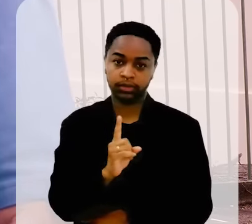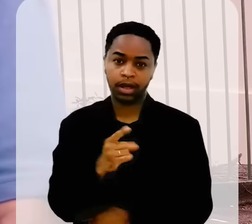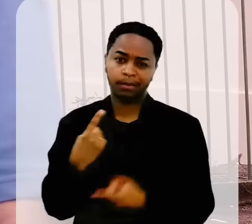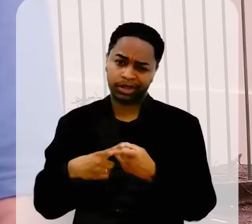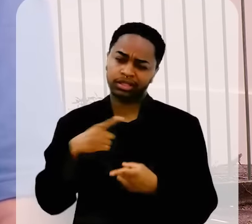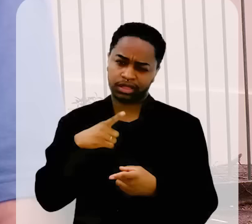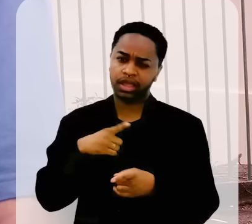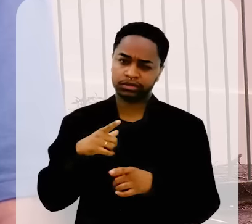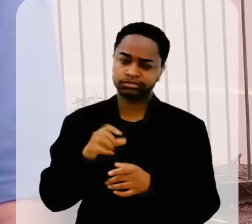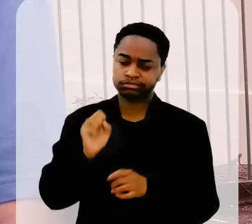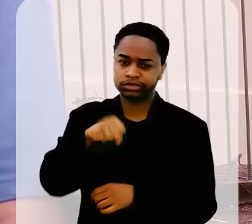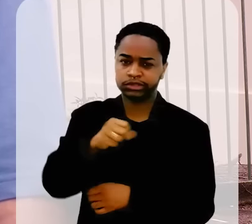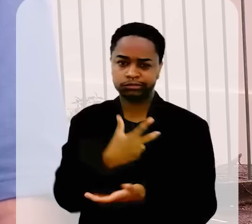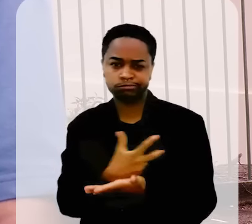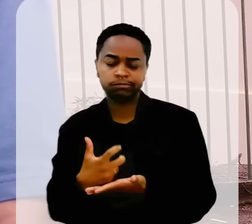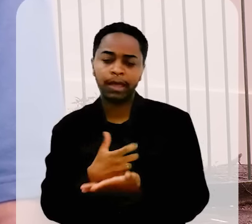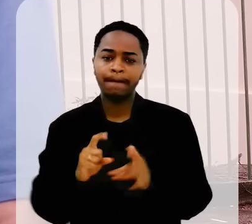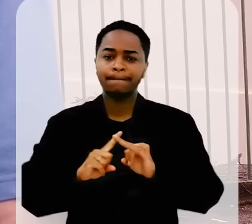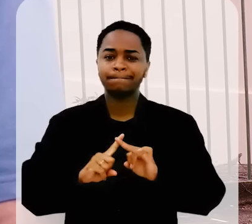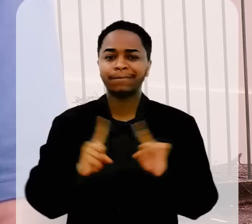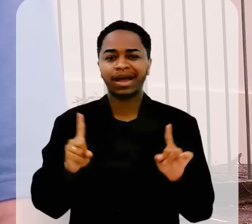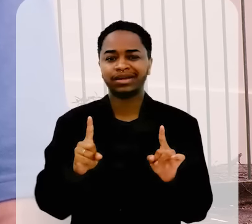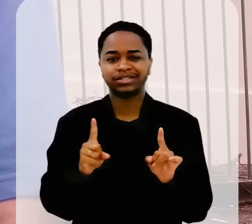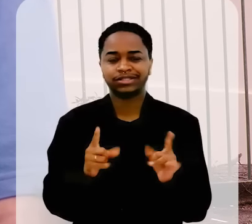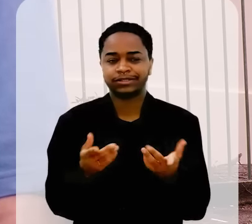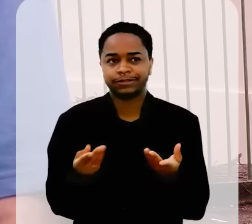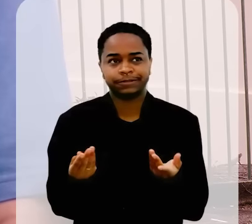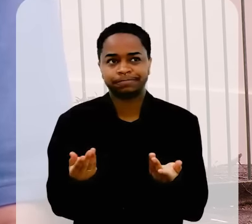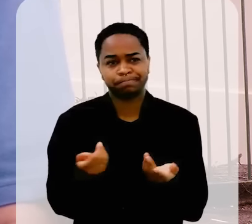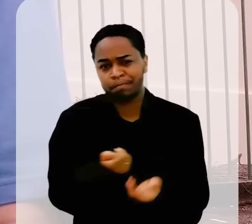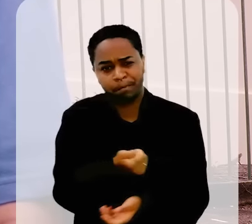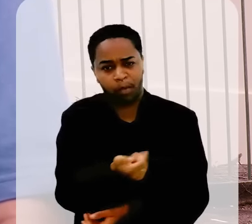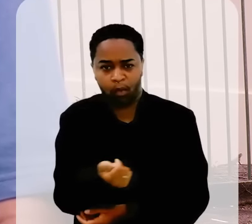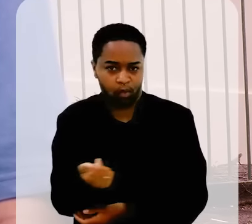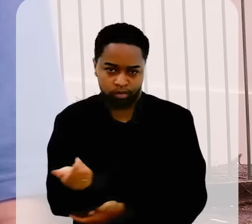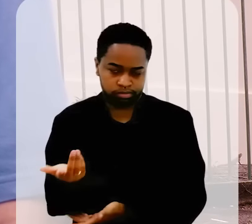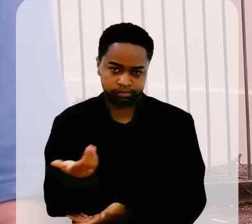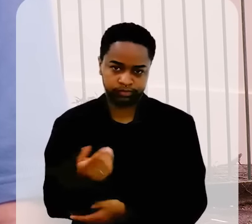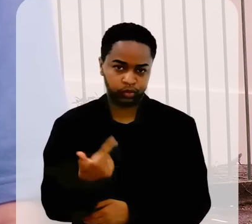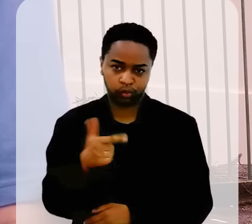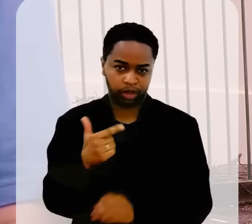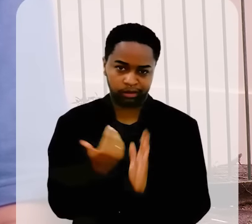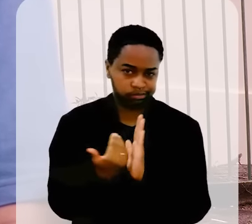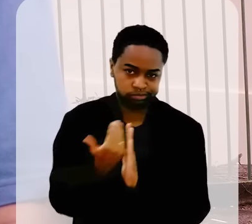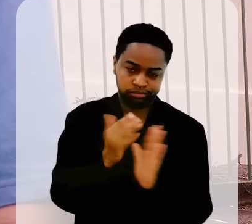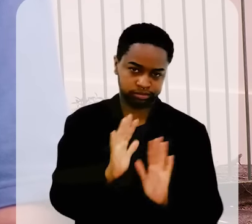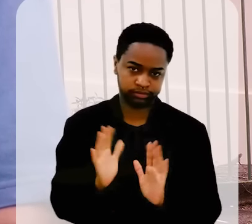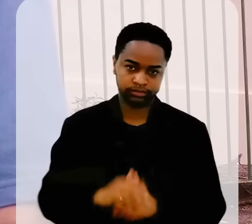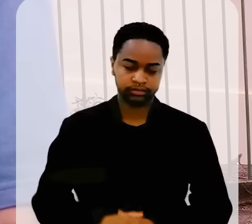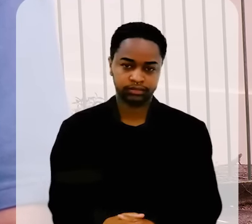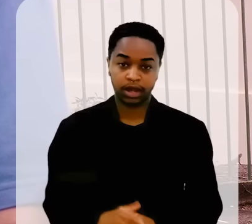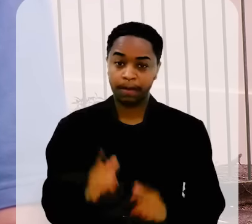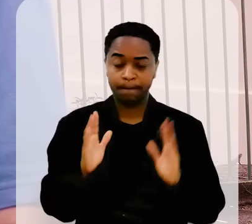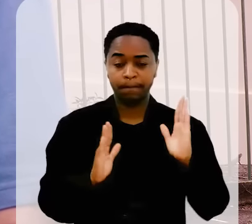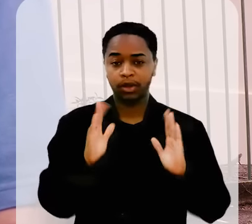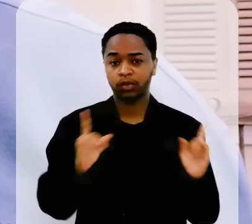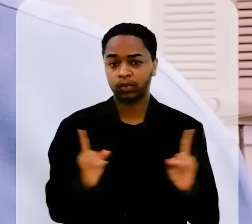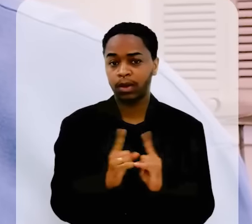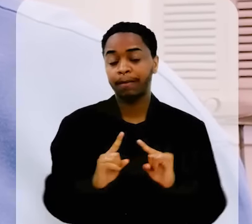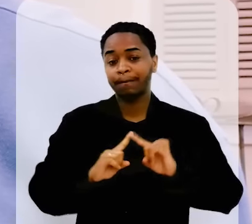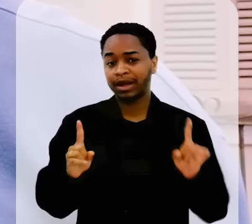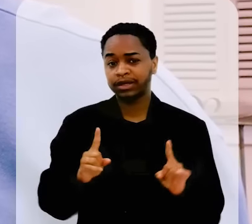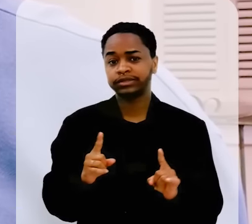chegou a ter uma exploração aurífera, mas que também foi de pequena monta, durou pouco tempo.